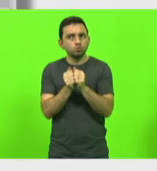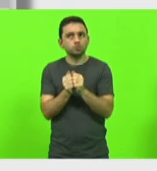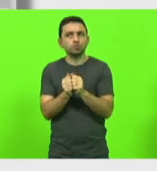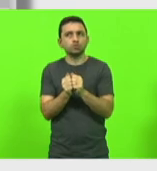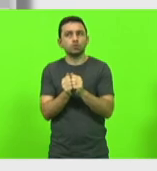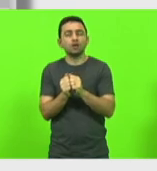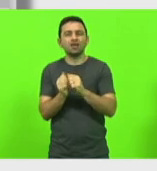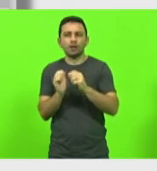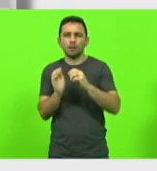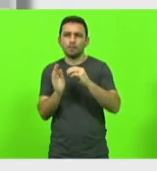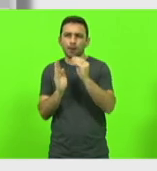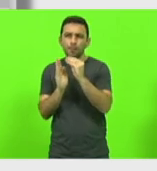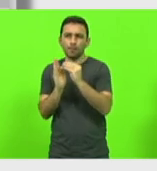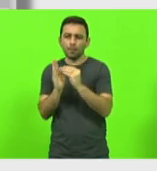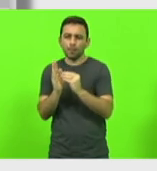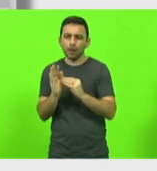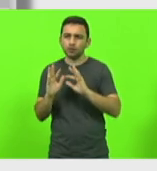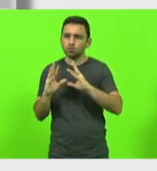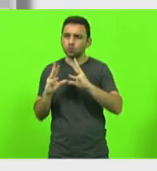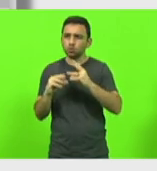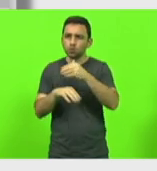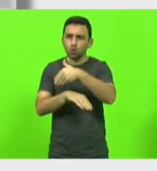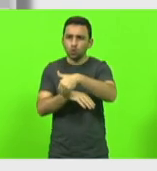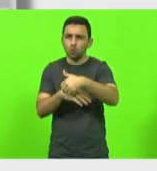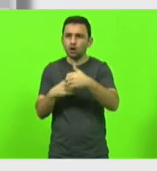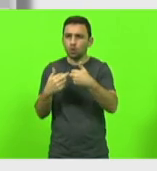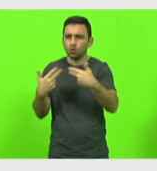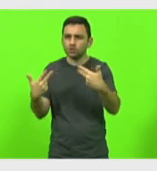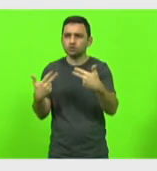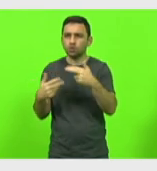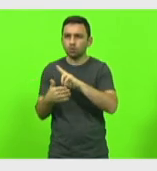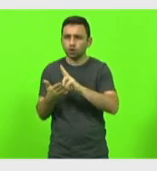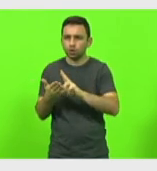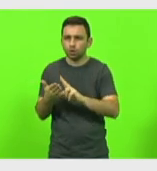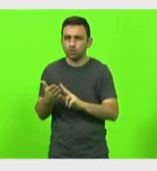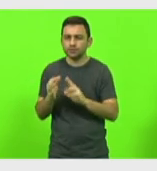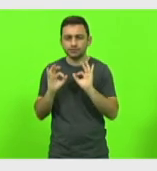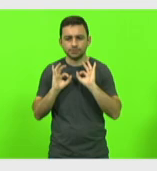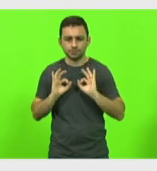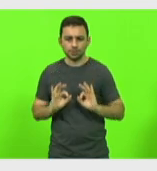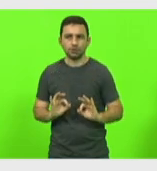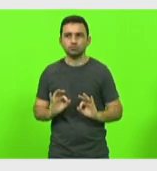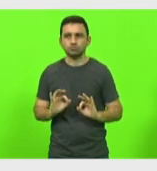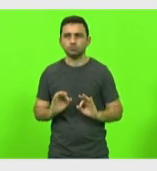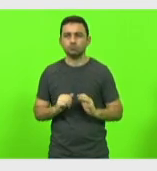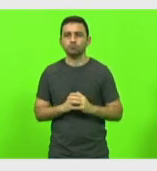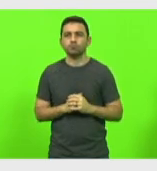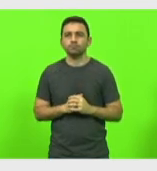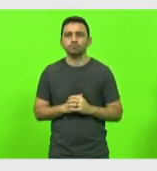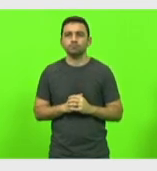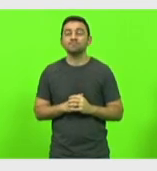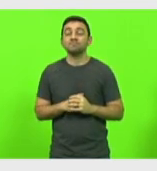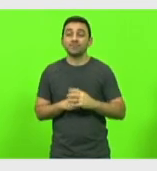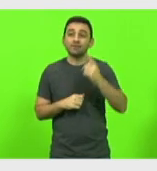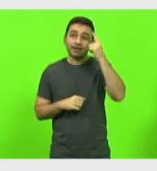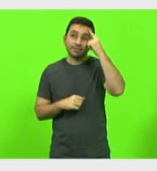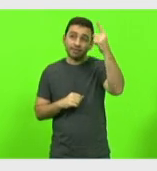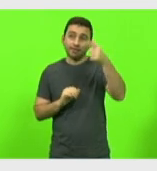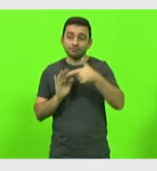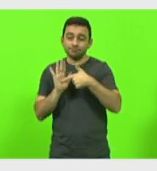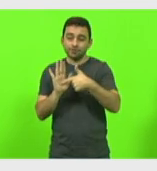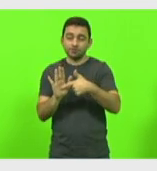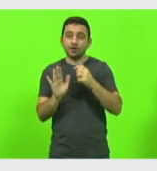cadastrais atualizados. Pode passar. Então, essa é a ideia do projeto de